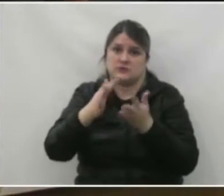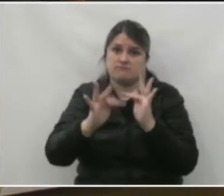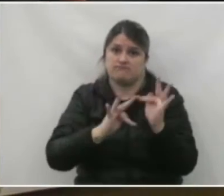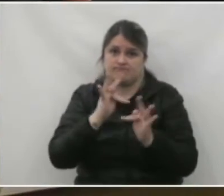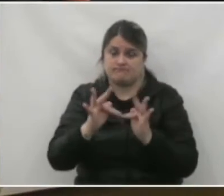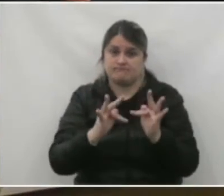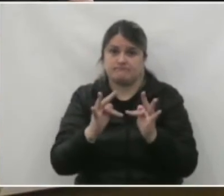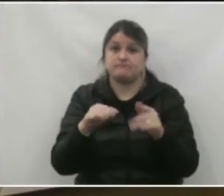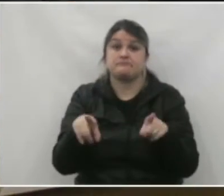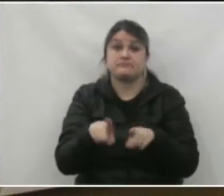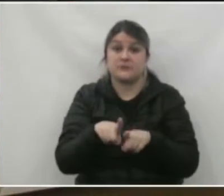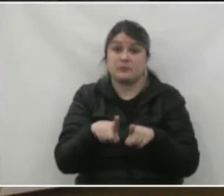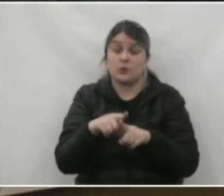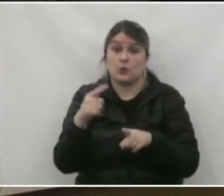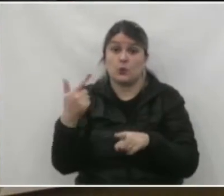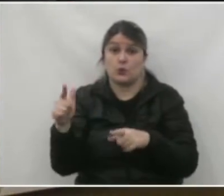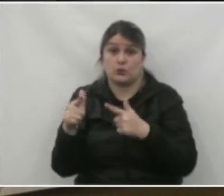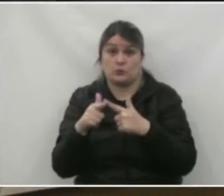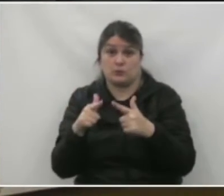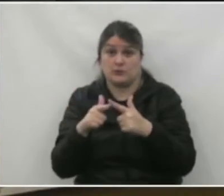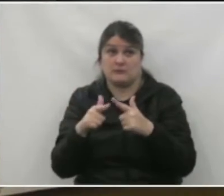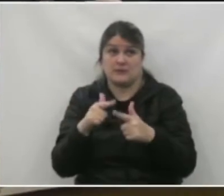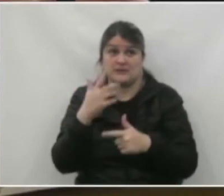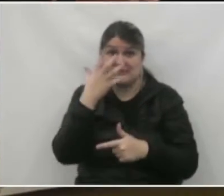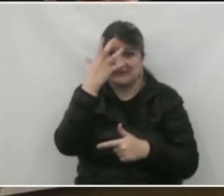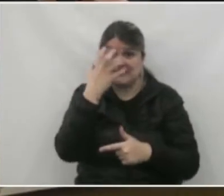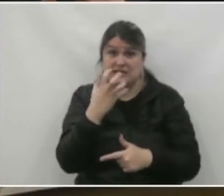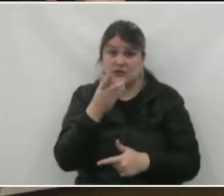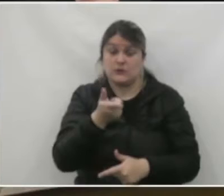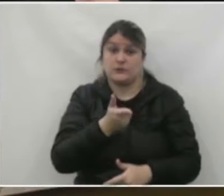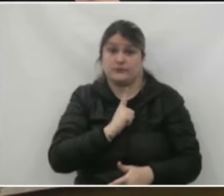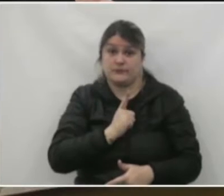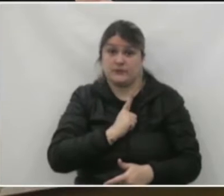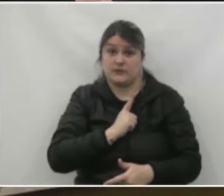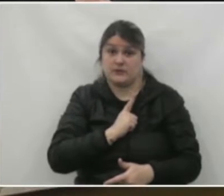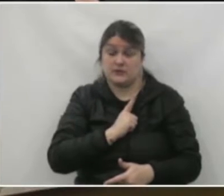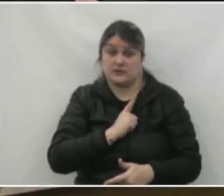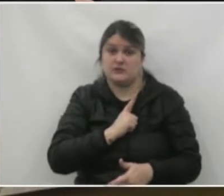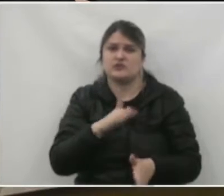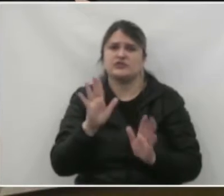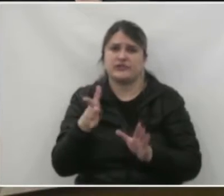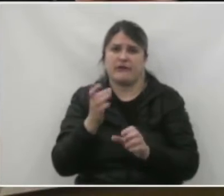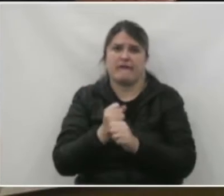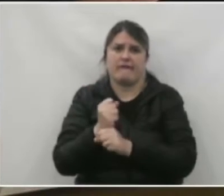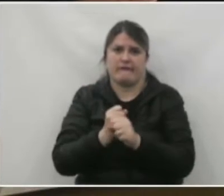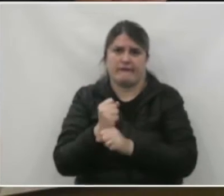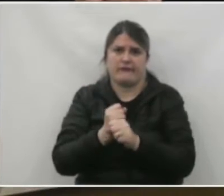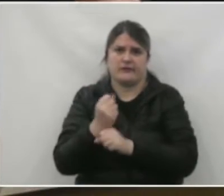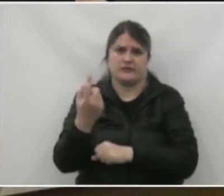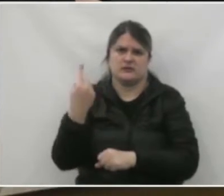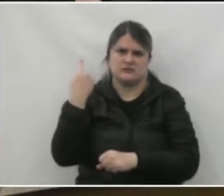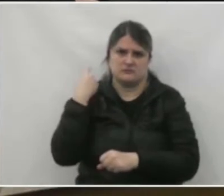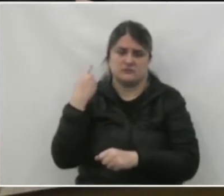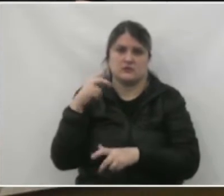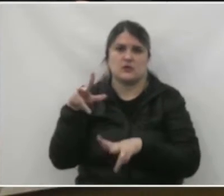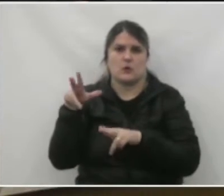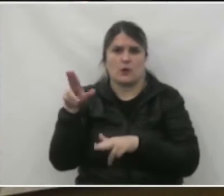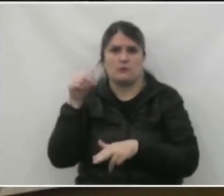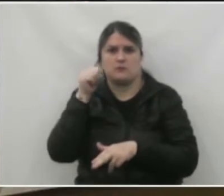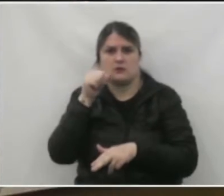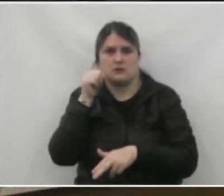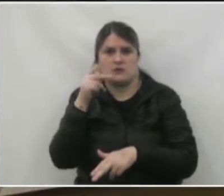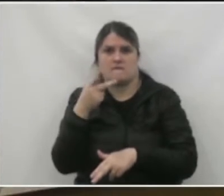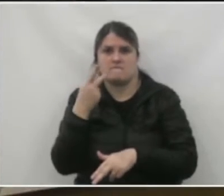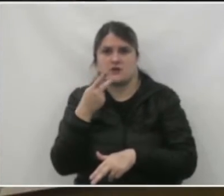E outro problema sério que a gente vem encontrando, isso aí é de muito tempo, que nem a vizinha falou ali